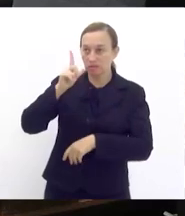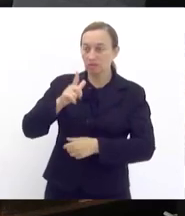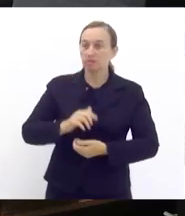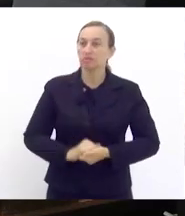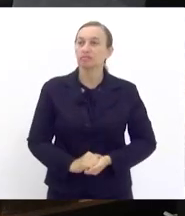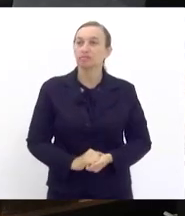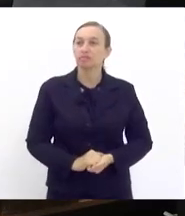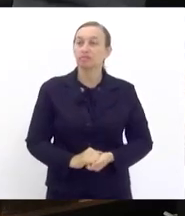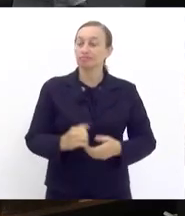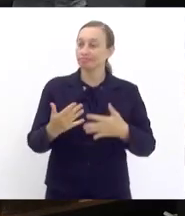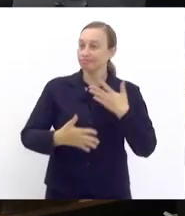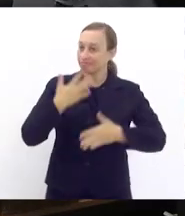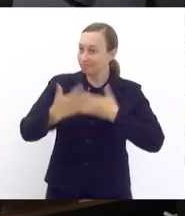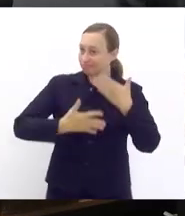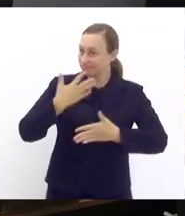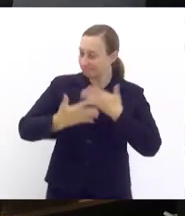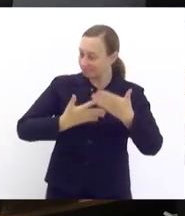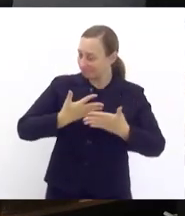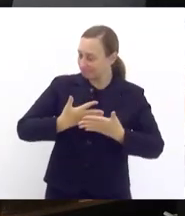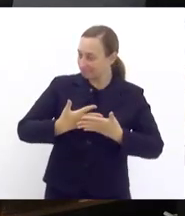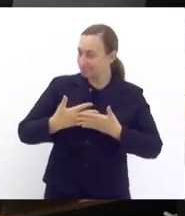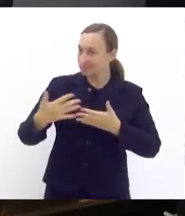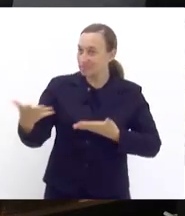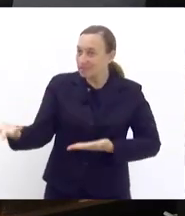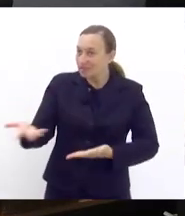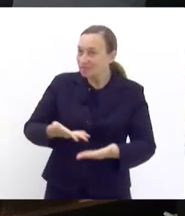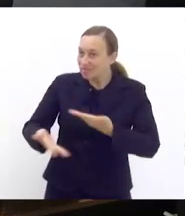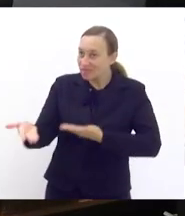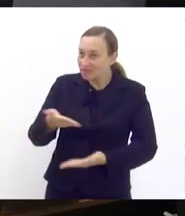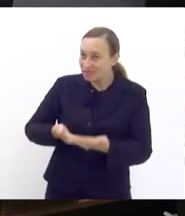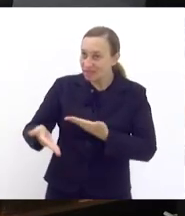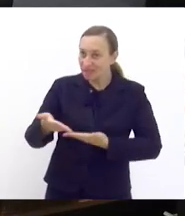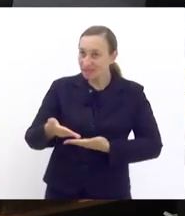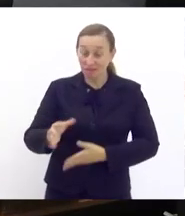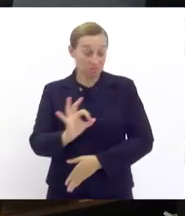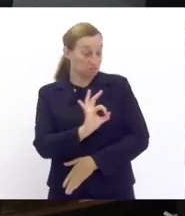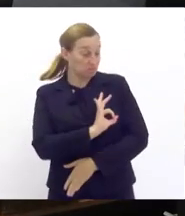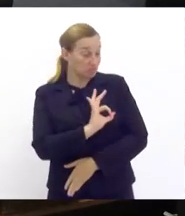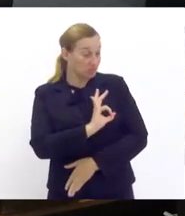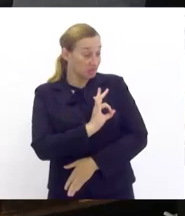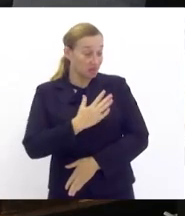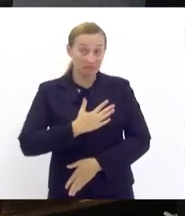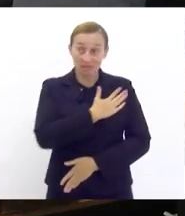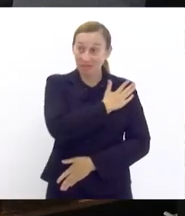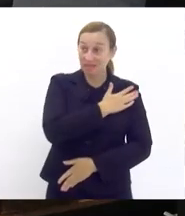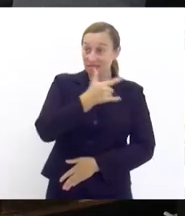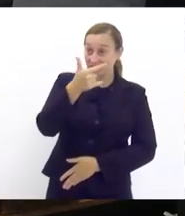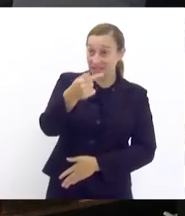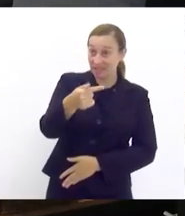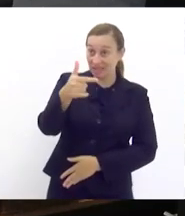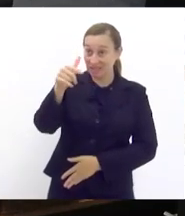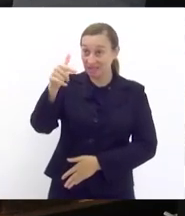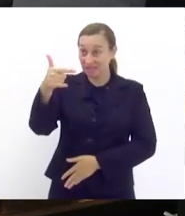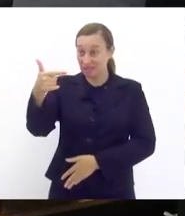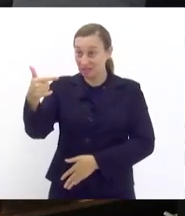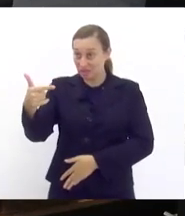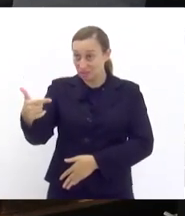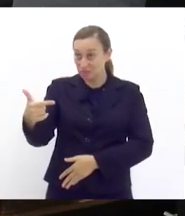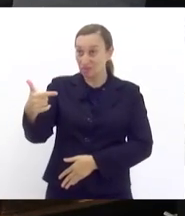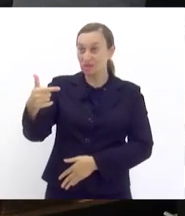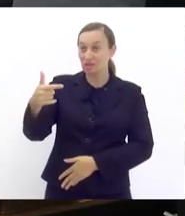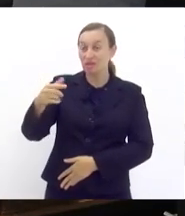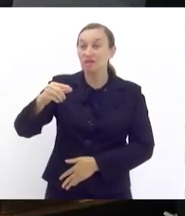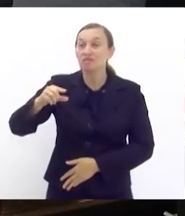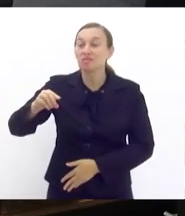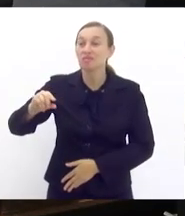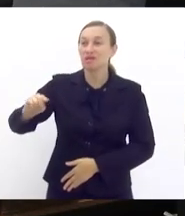Uma honra compartilhar com vossa excelência, policial militar, 72 milhão Uma honra